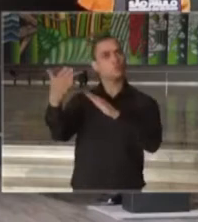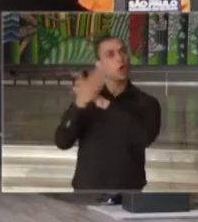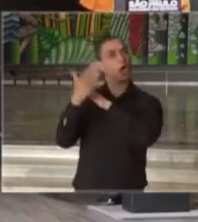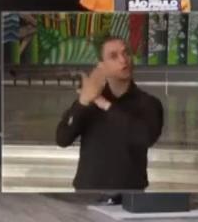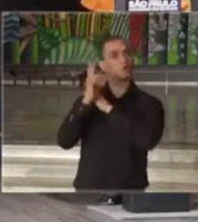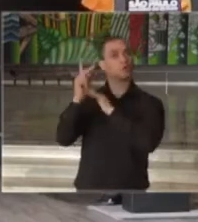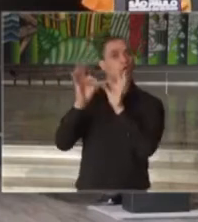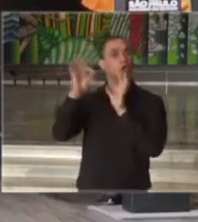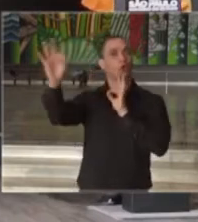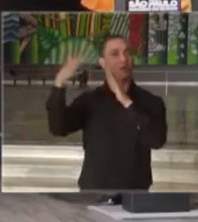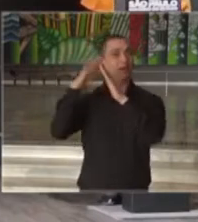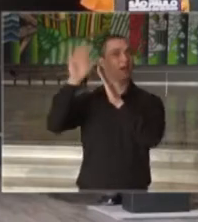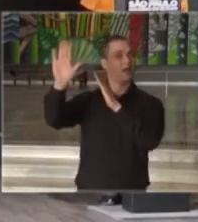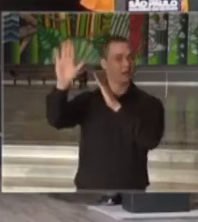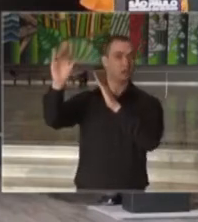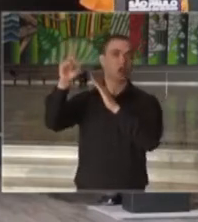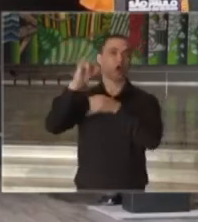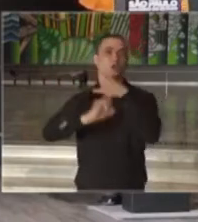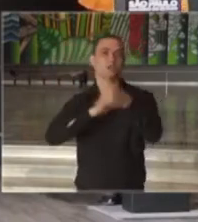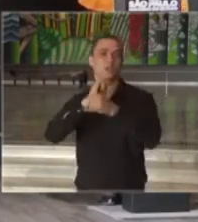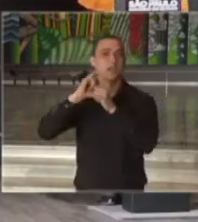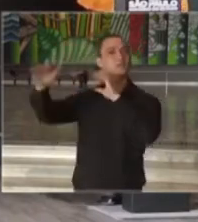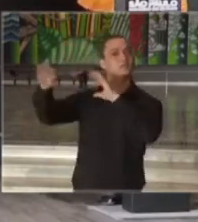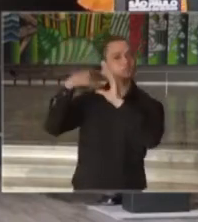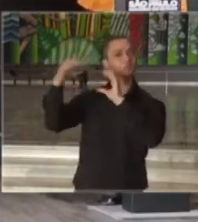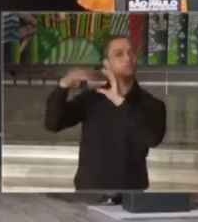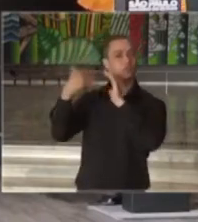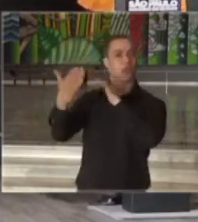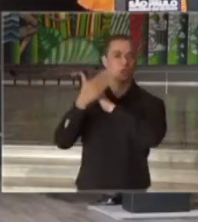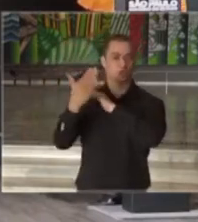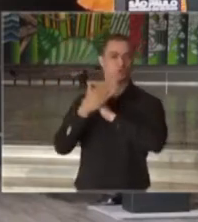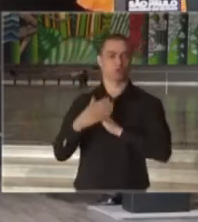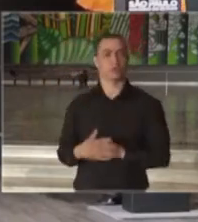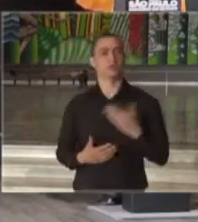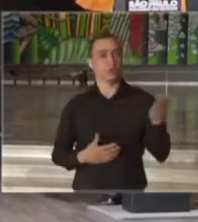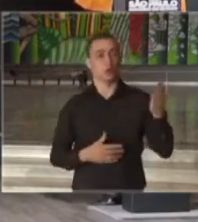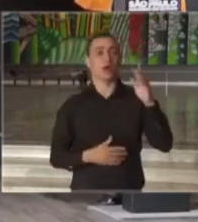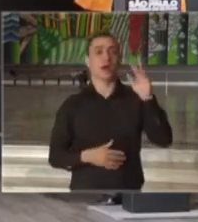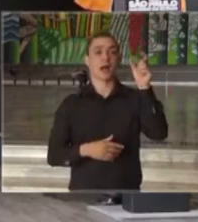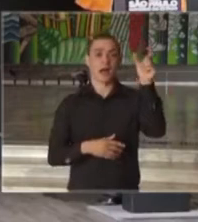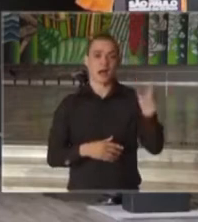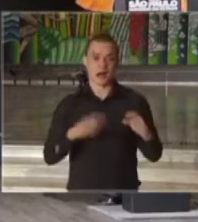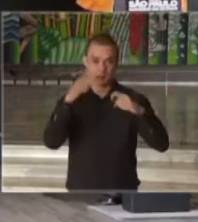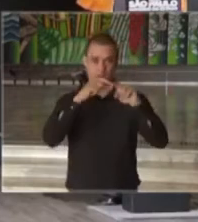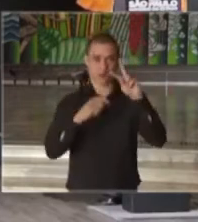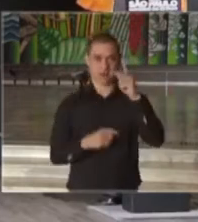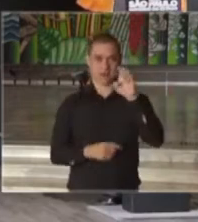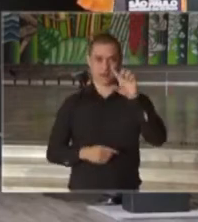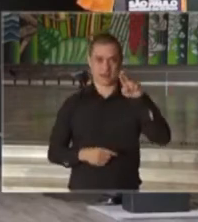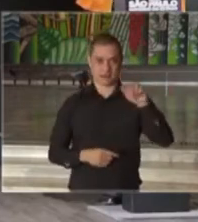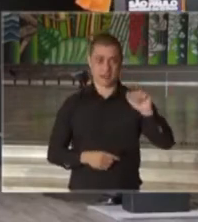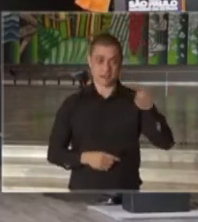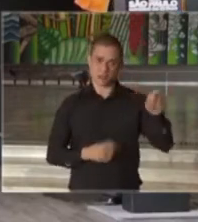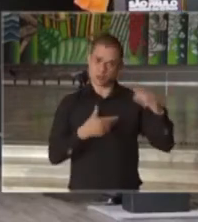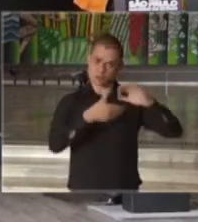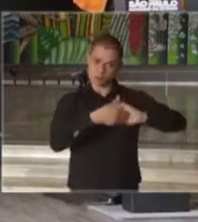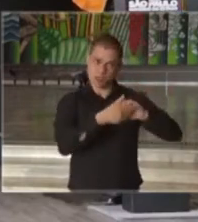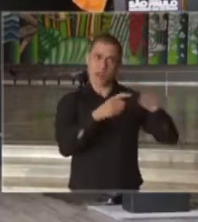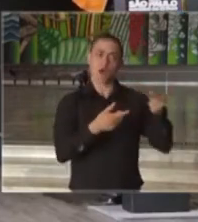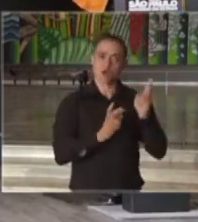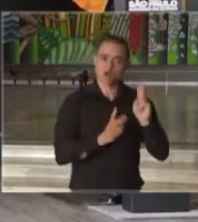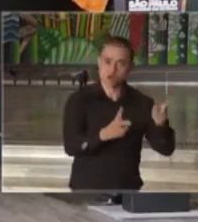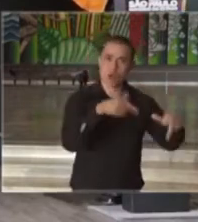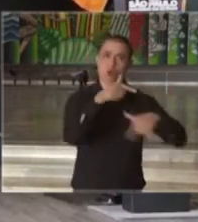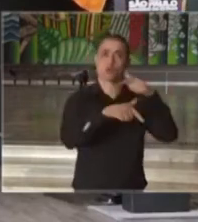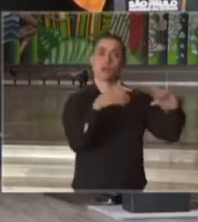e apoiando a partir da sua residência. Doutora Helena, além de cumprimentá-la, a senhora está dando continuidade ao trabalho